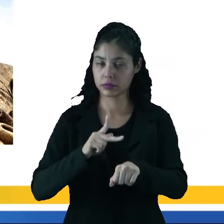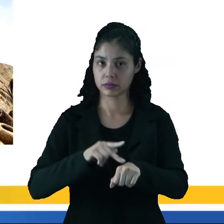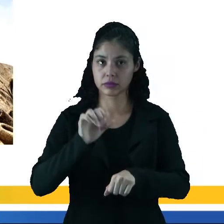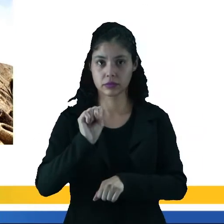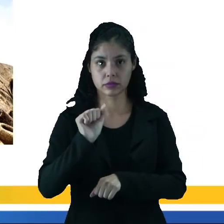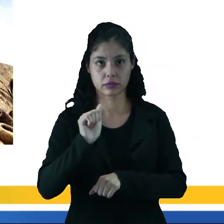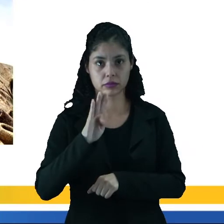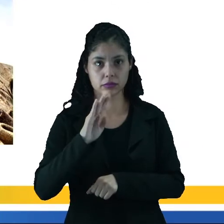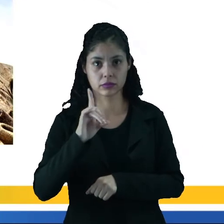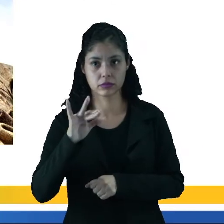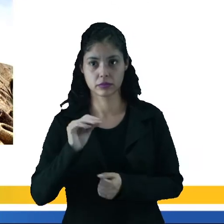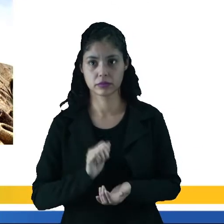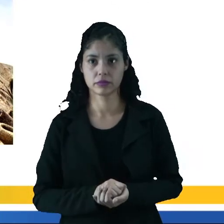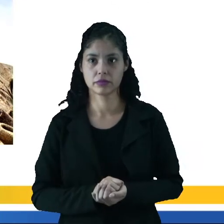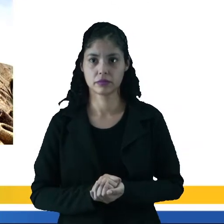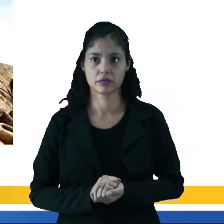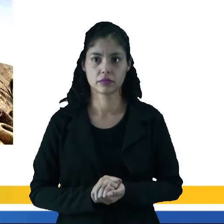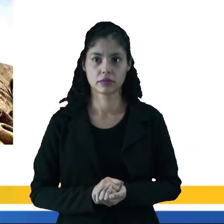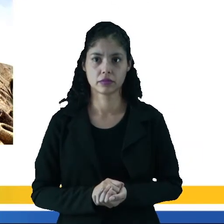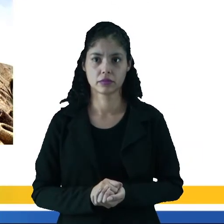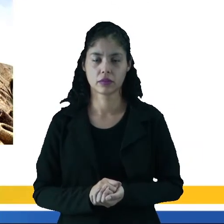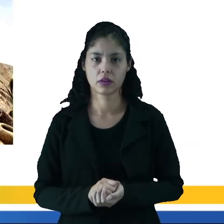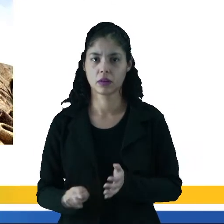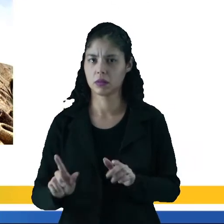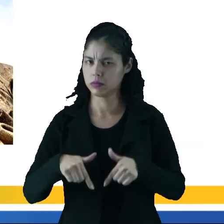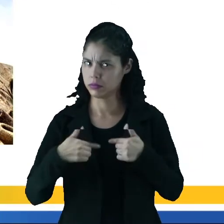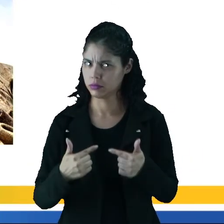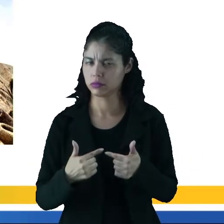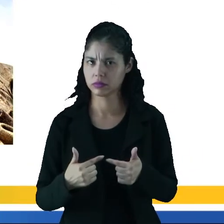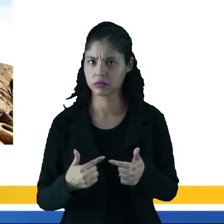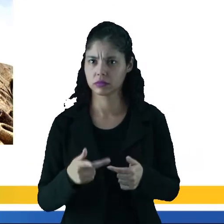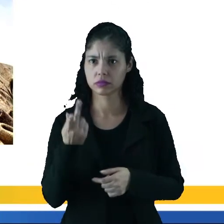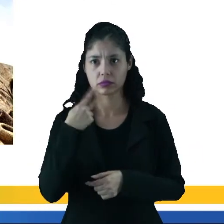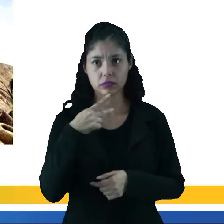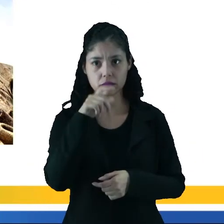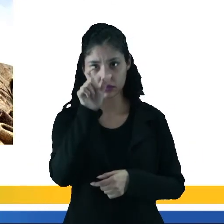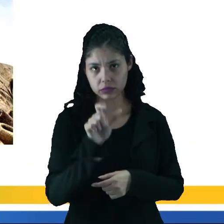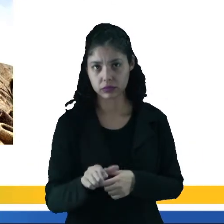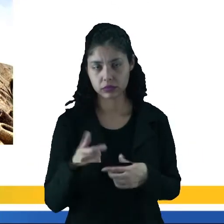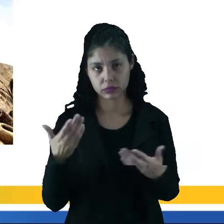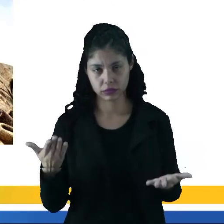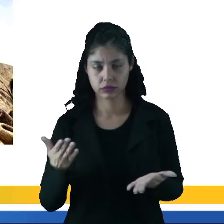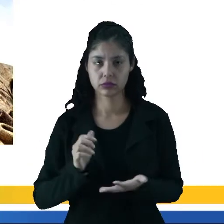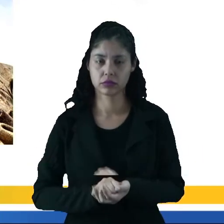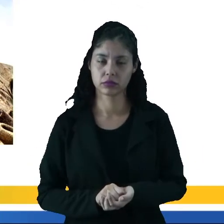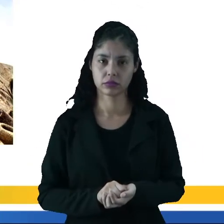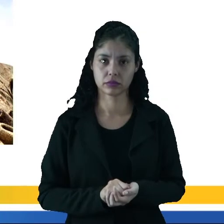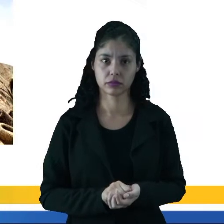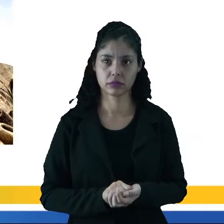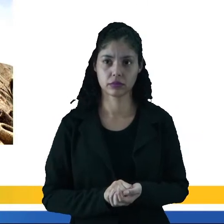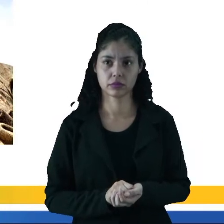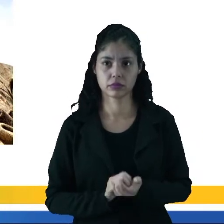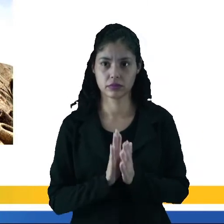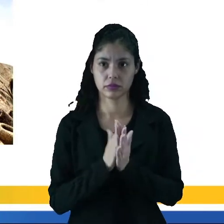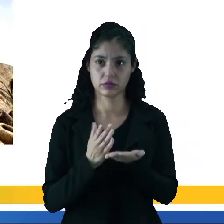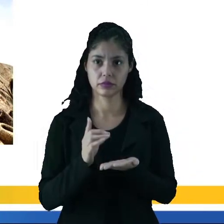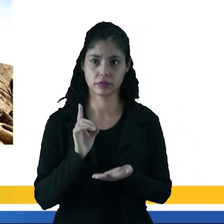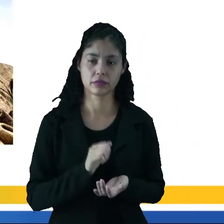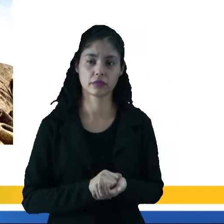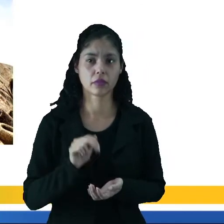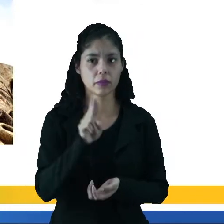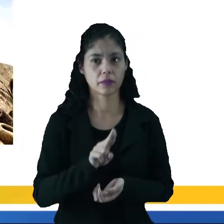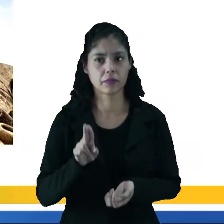sabão. Era uma atitude subversiva à igreja? Eram profetas, estavam na Bíblia, né?